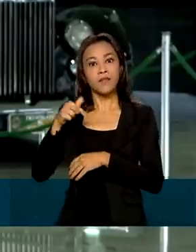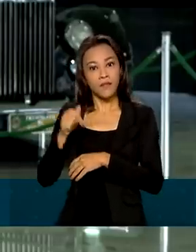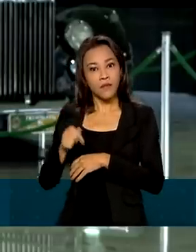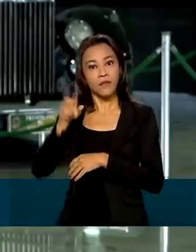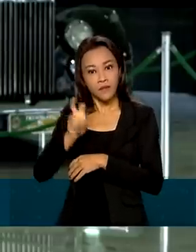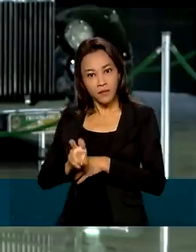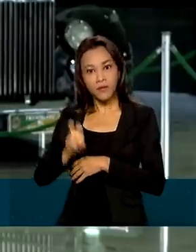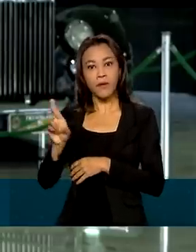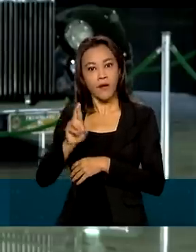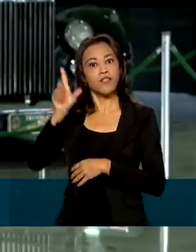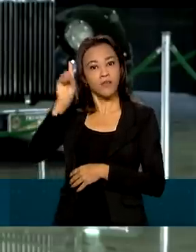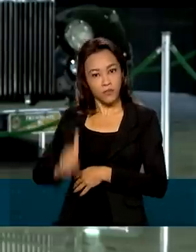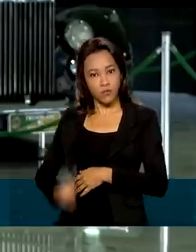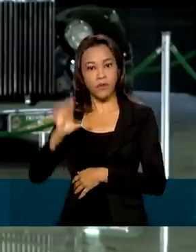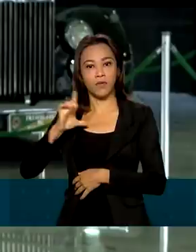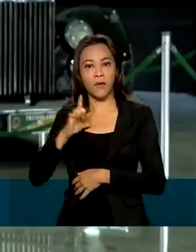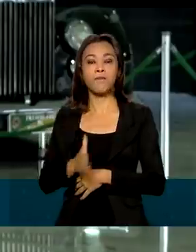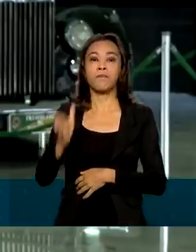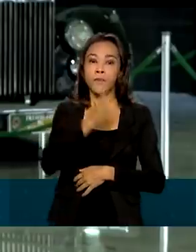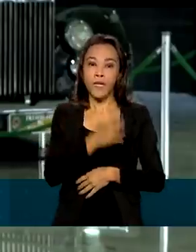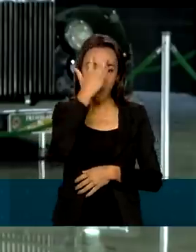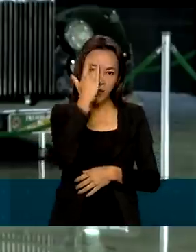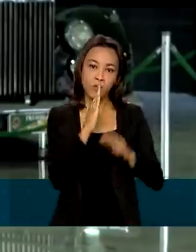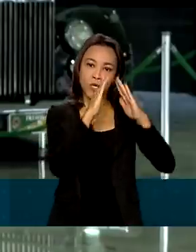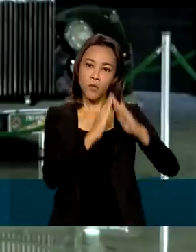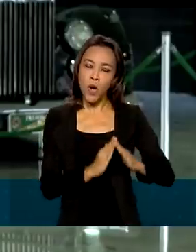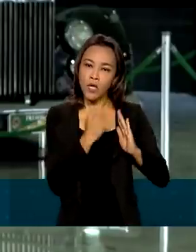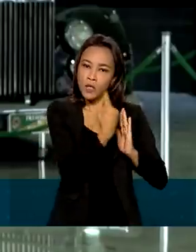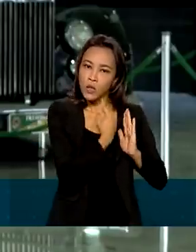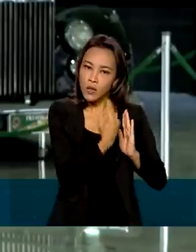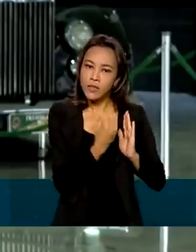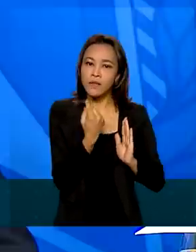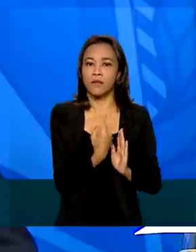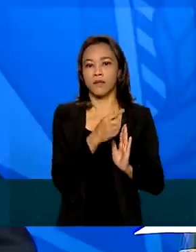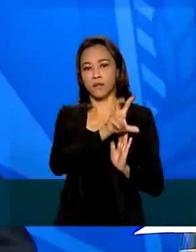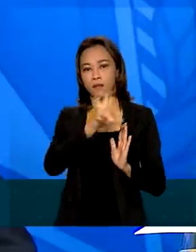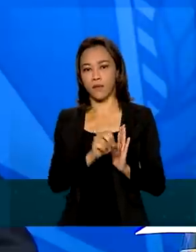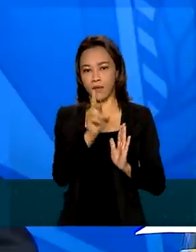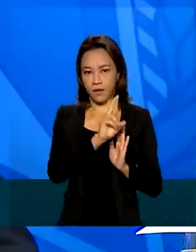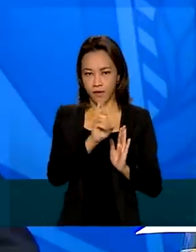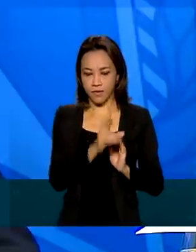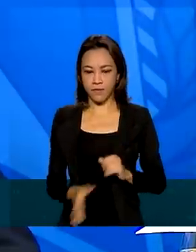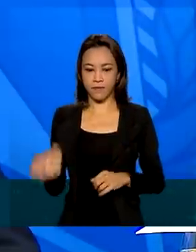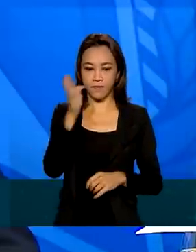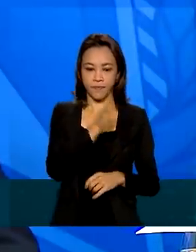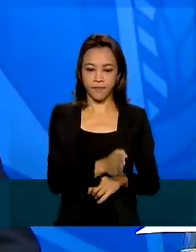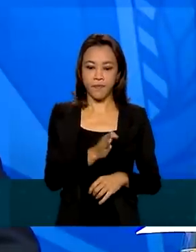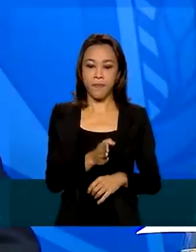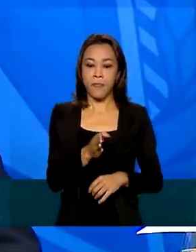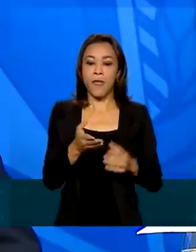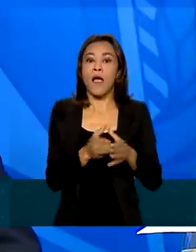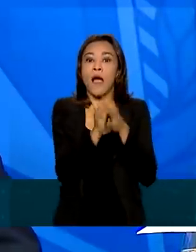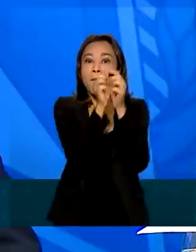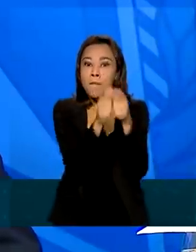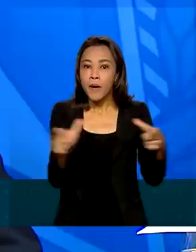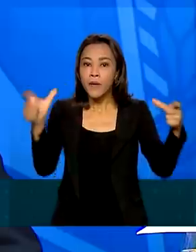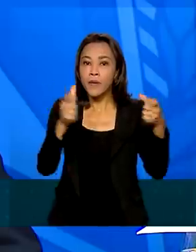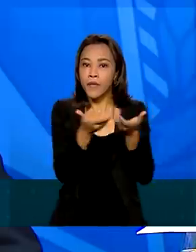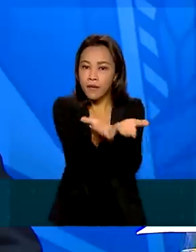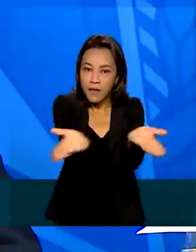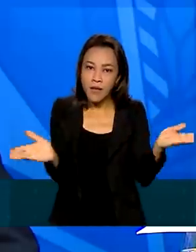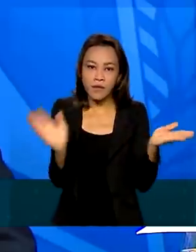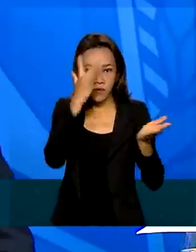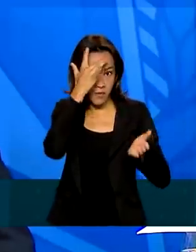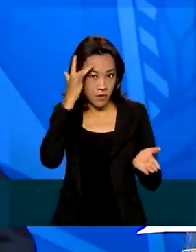E pessoas que moram sozinhas, R 150. Grande parte dessas pessoas, no